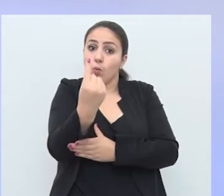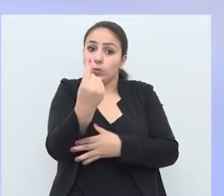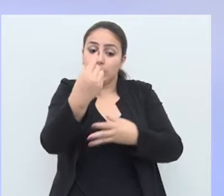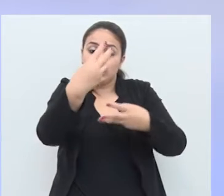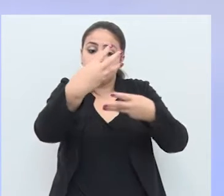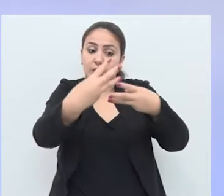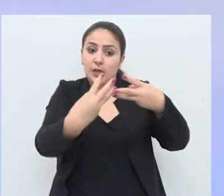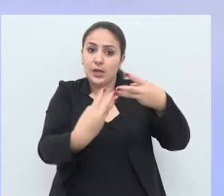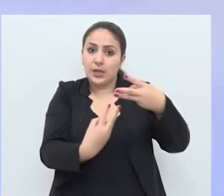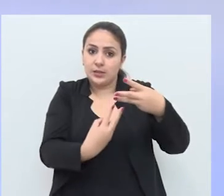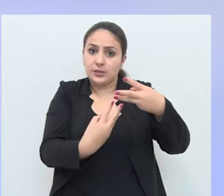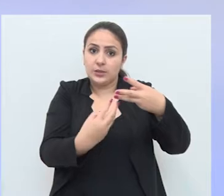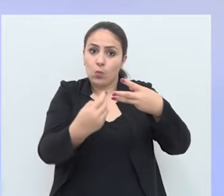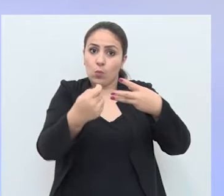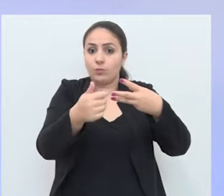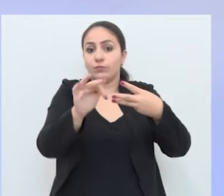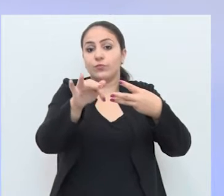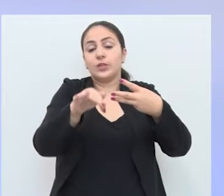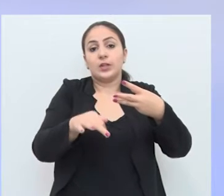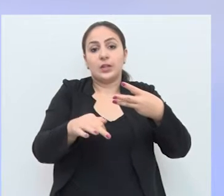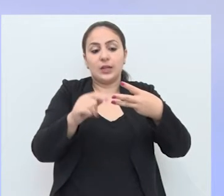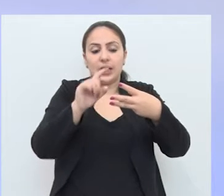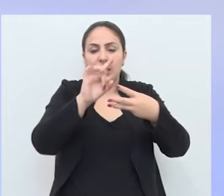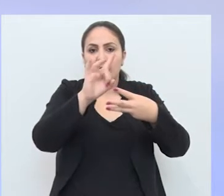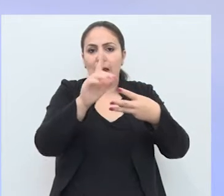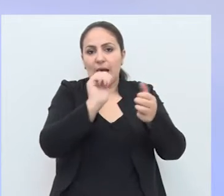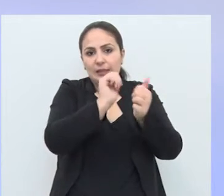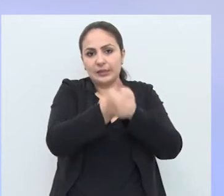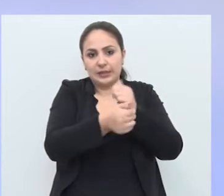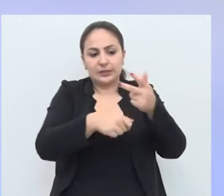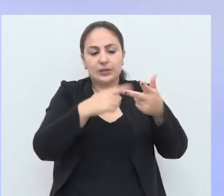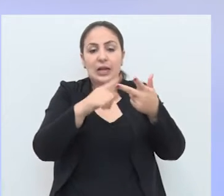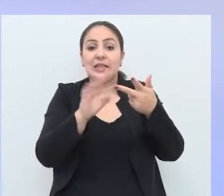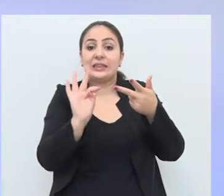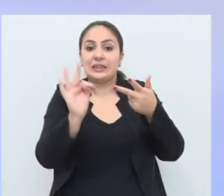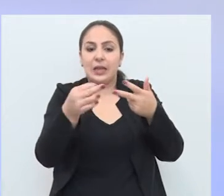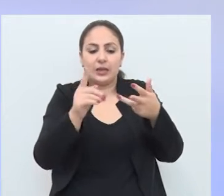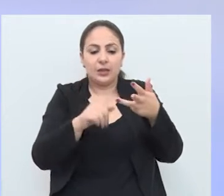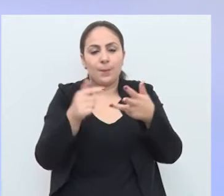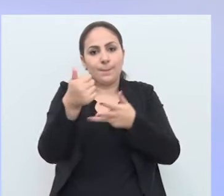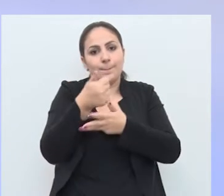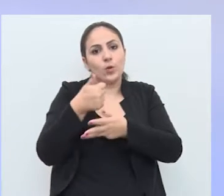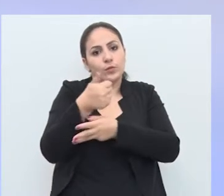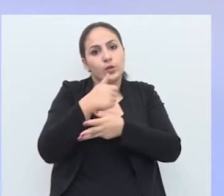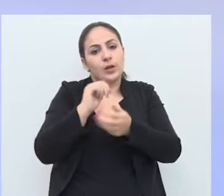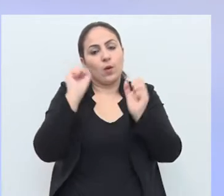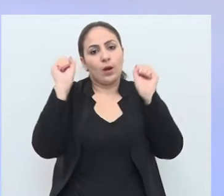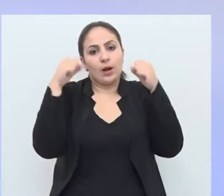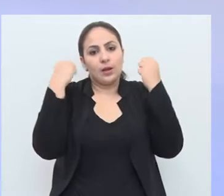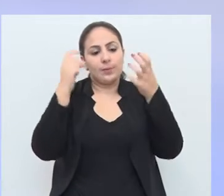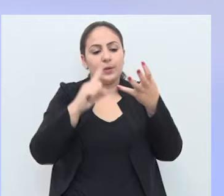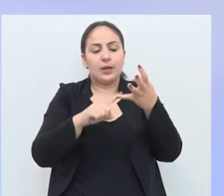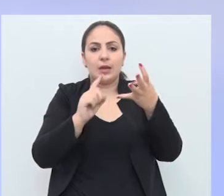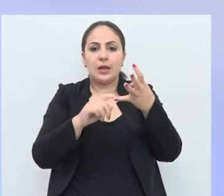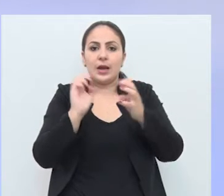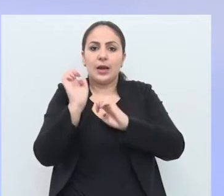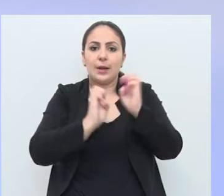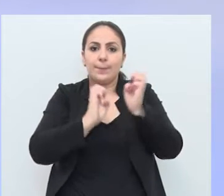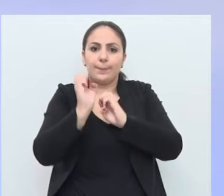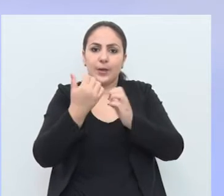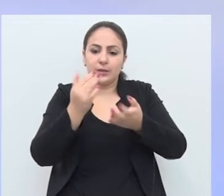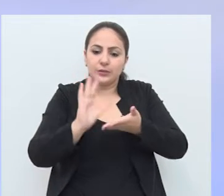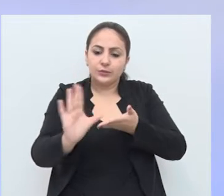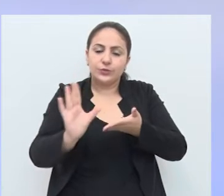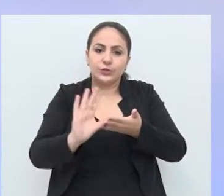entre os três finalistas de cada categoria. Como atleta, técnico, profissional de academia e empresa